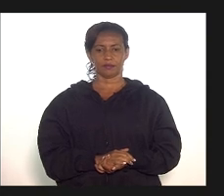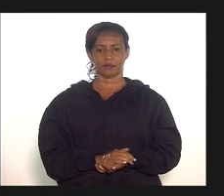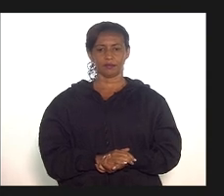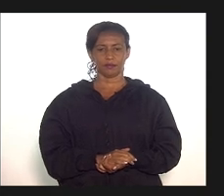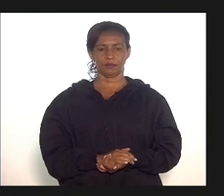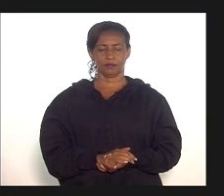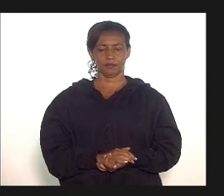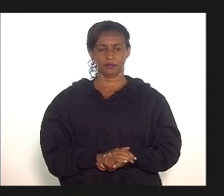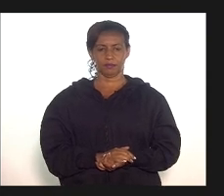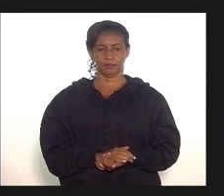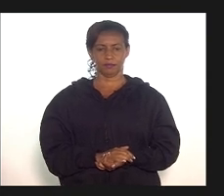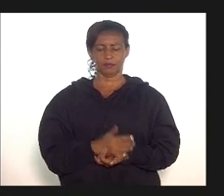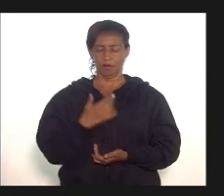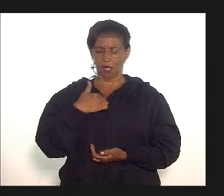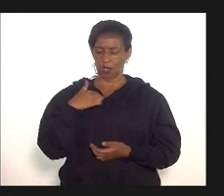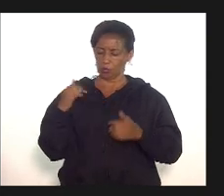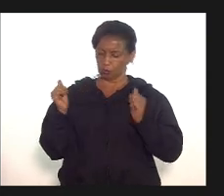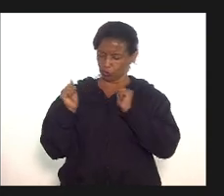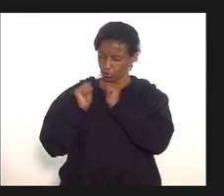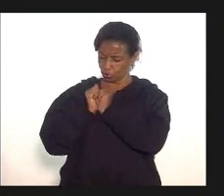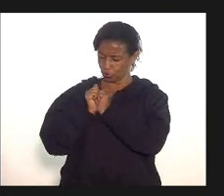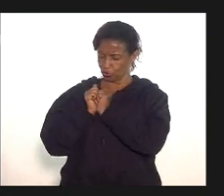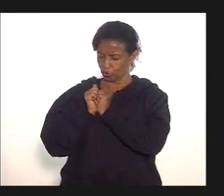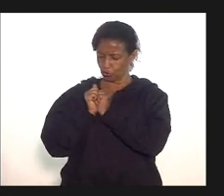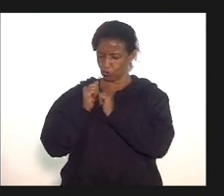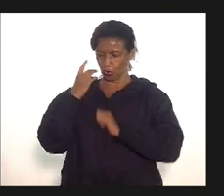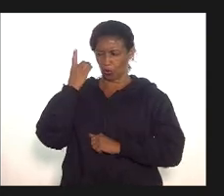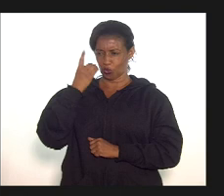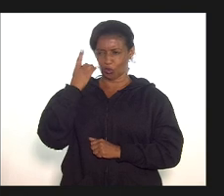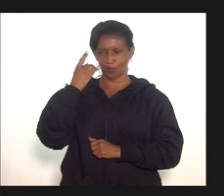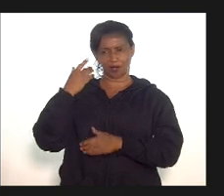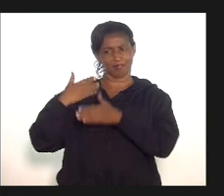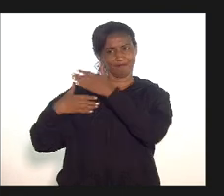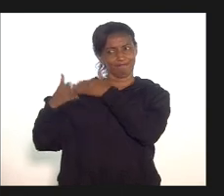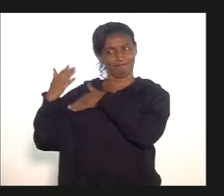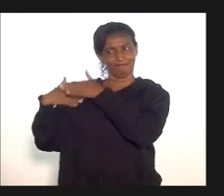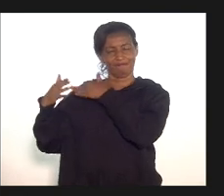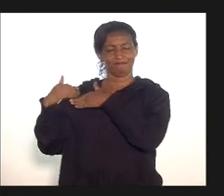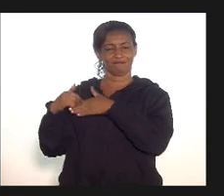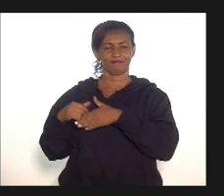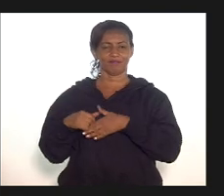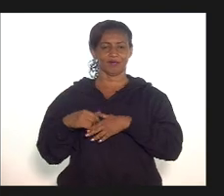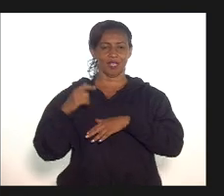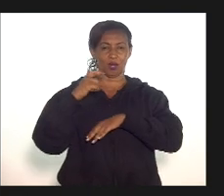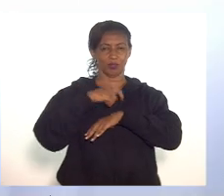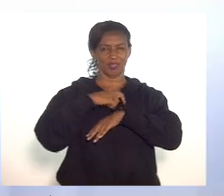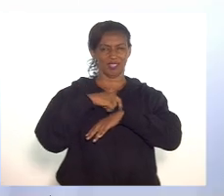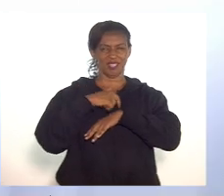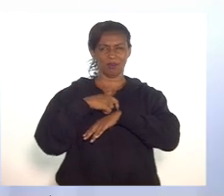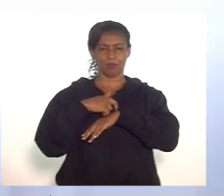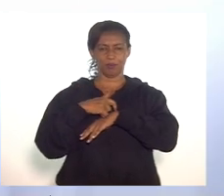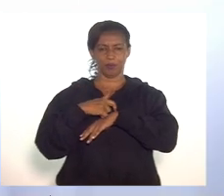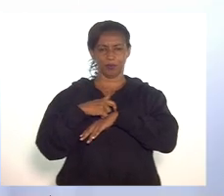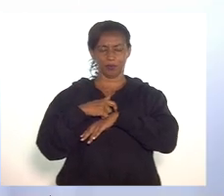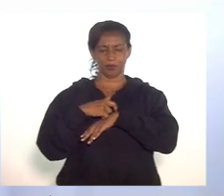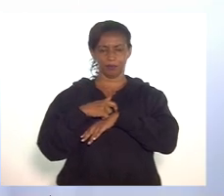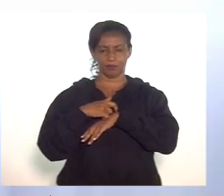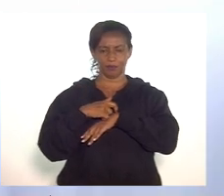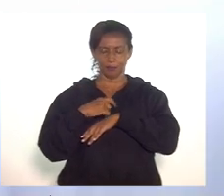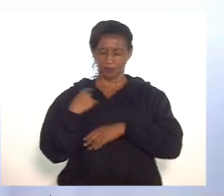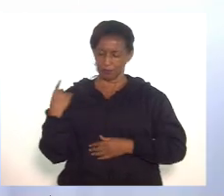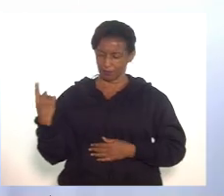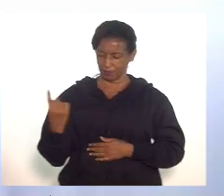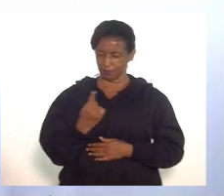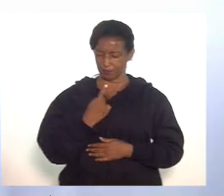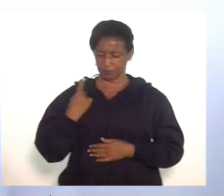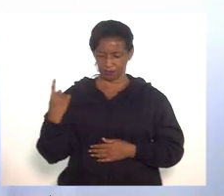Me junto aí aos deputados que me antecederam em relação ao tempo, né, para que a gente pudesse